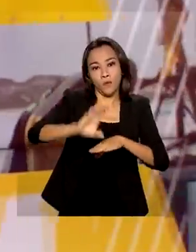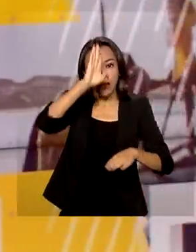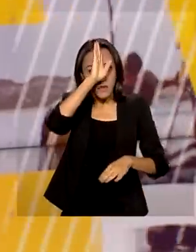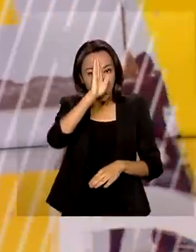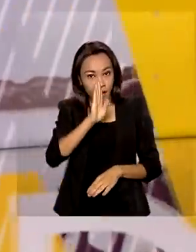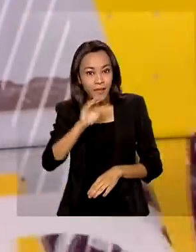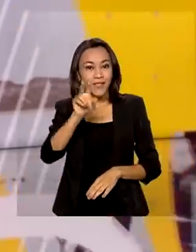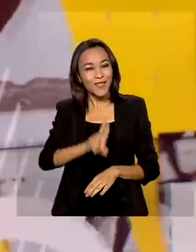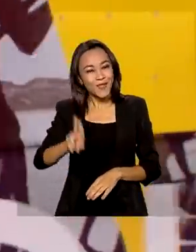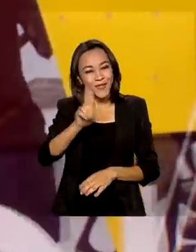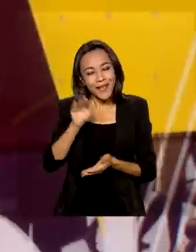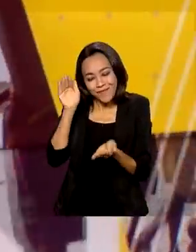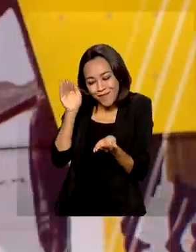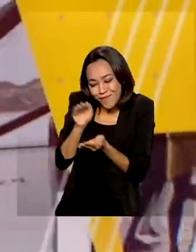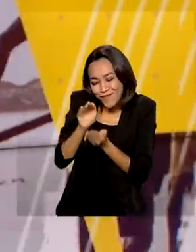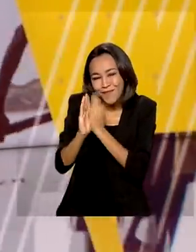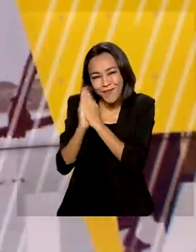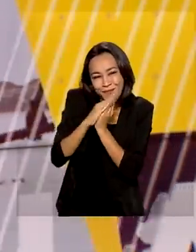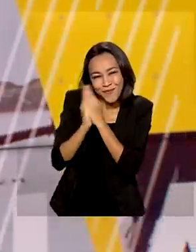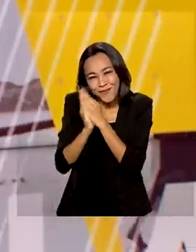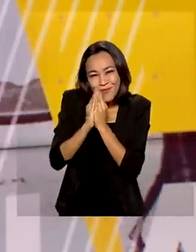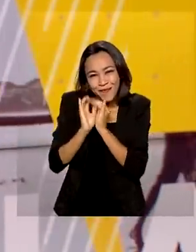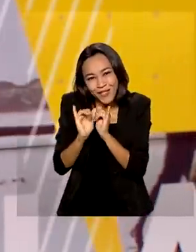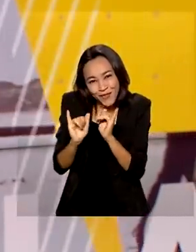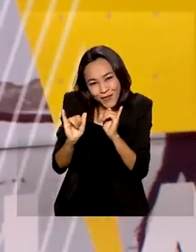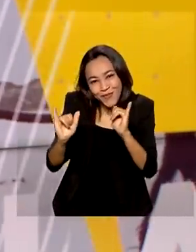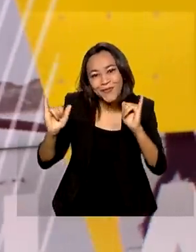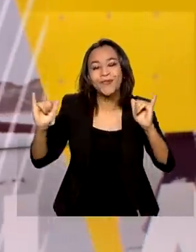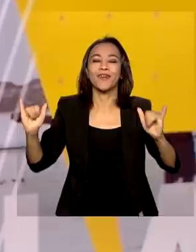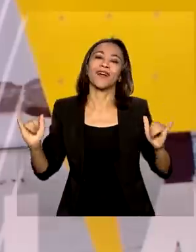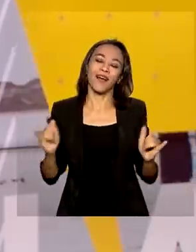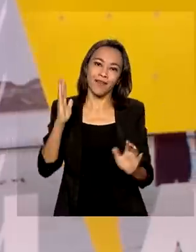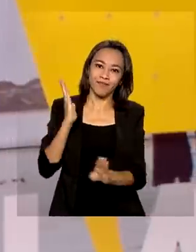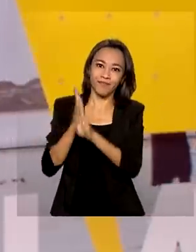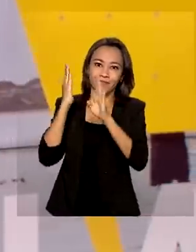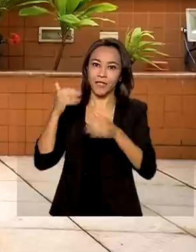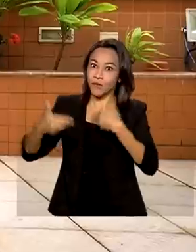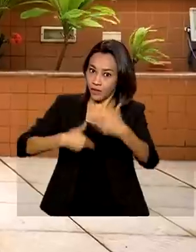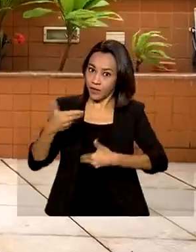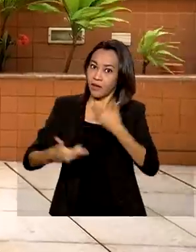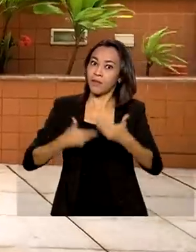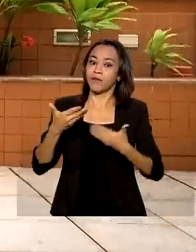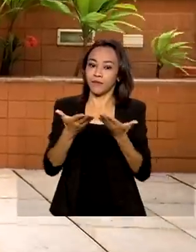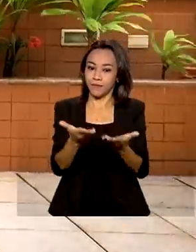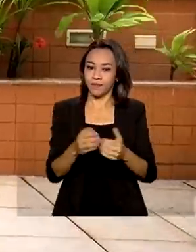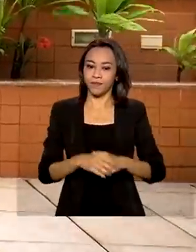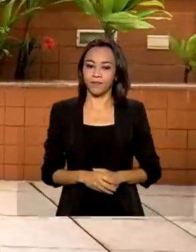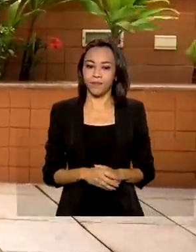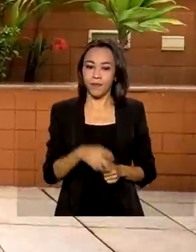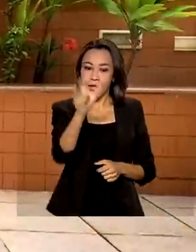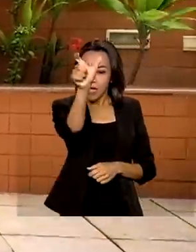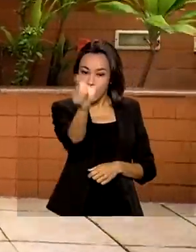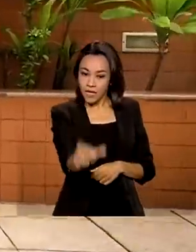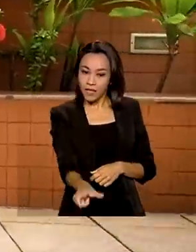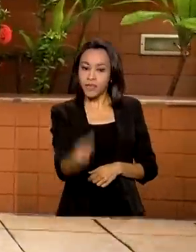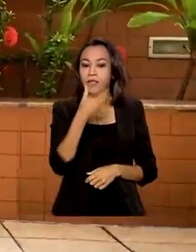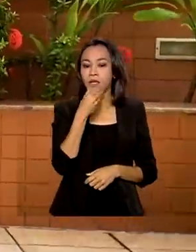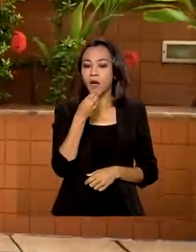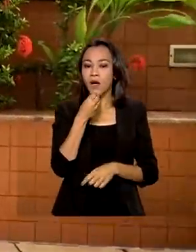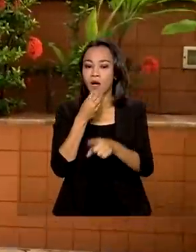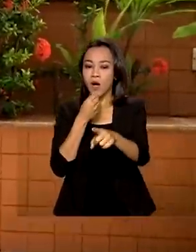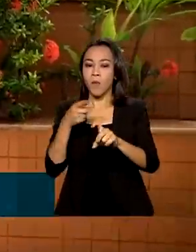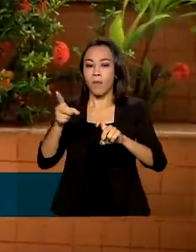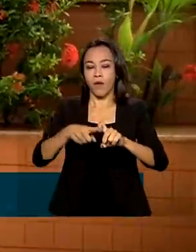nova mascote Rarinha para divulgar o diagnóstico e tratamento precoces. Esse cirurgião cardiovascular